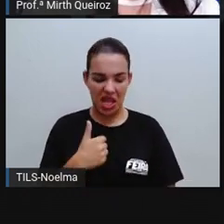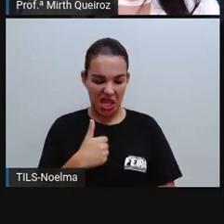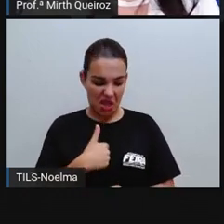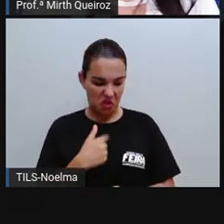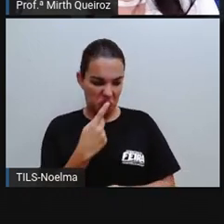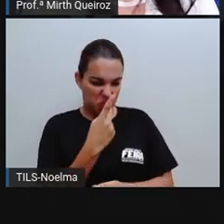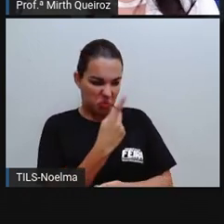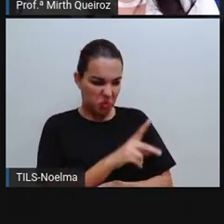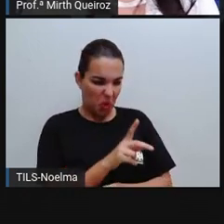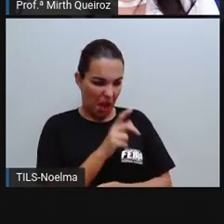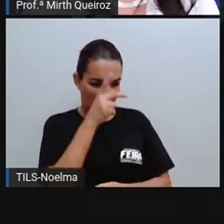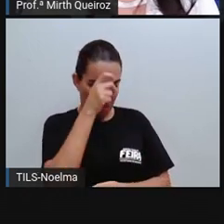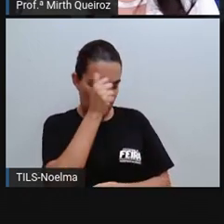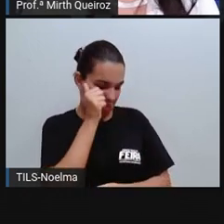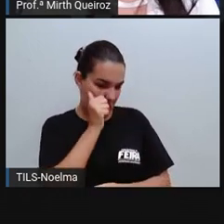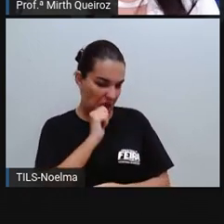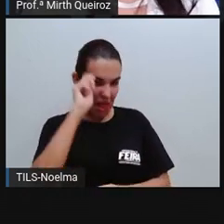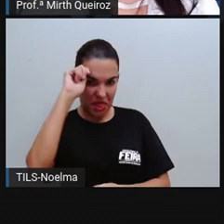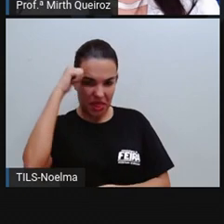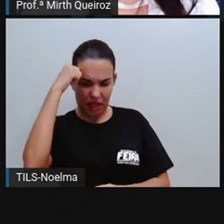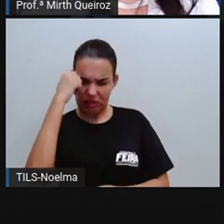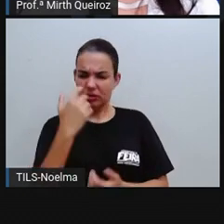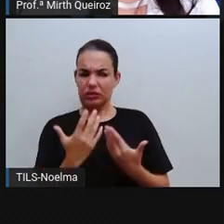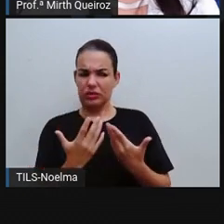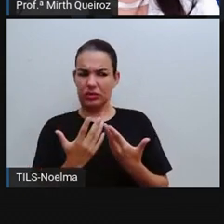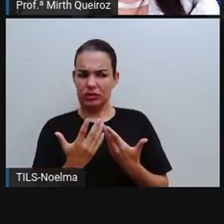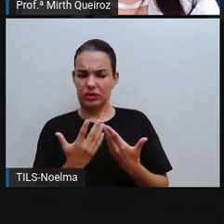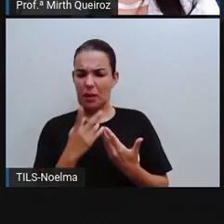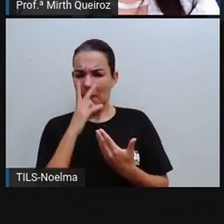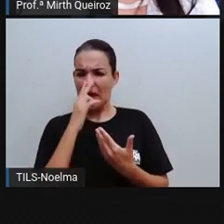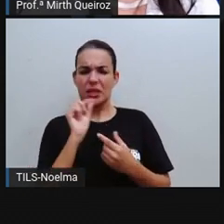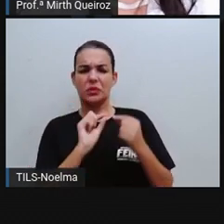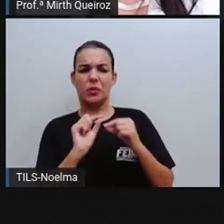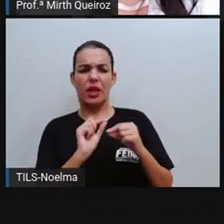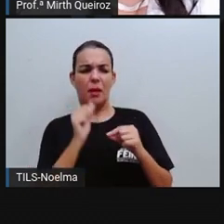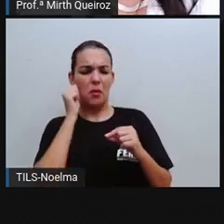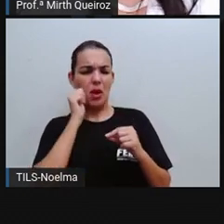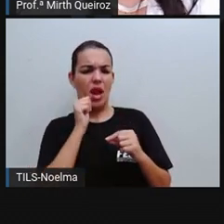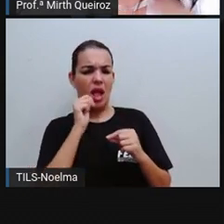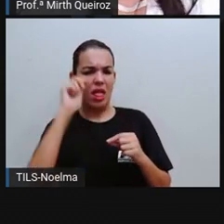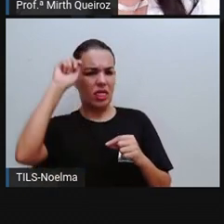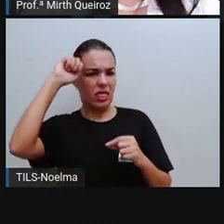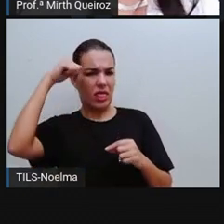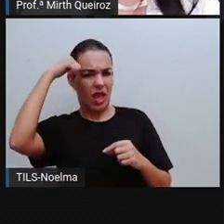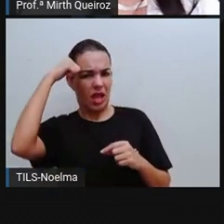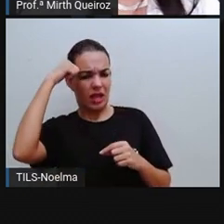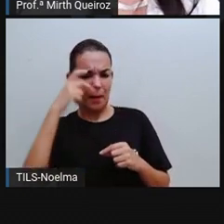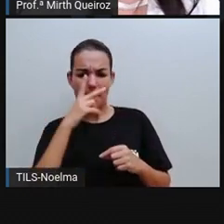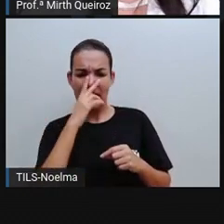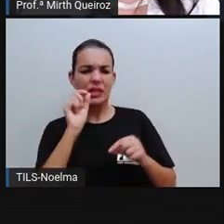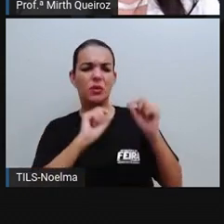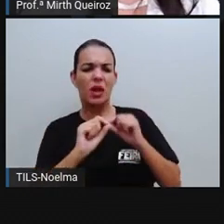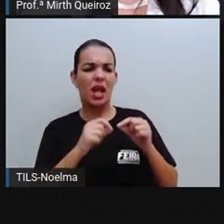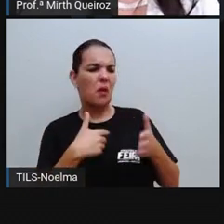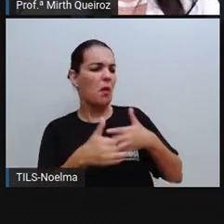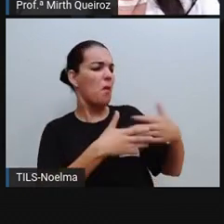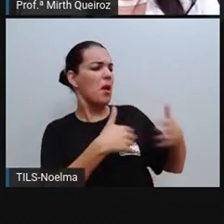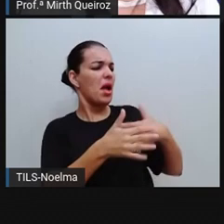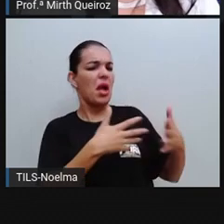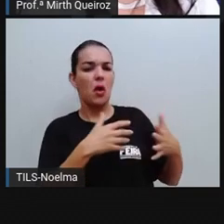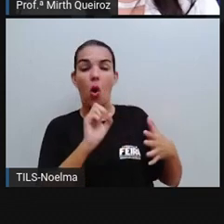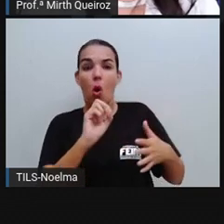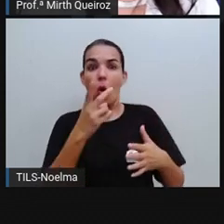Essa expressão coloca a mulher negra como se fosse qualquer uma, ou se ela fosse de todo mundo. Ou seja,